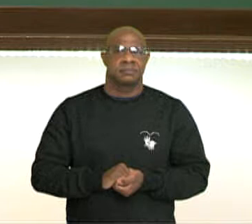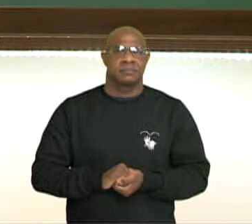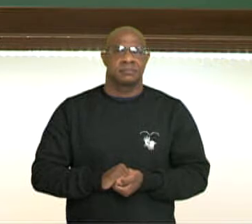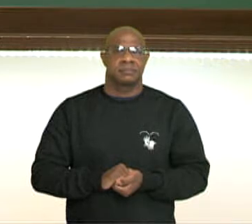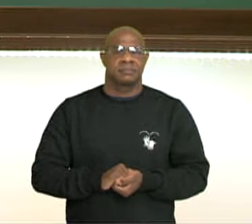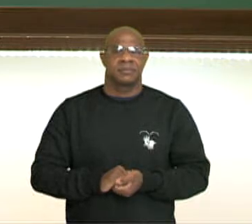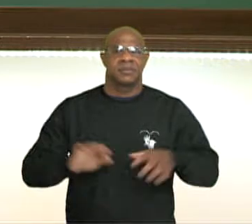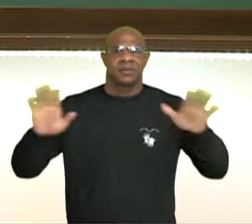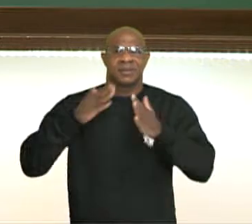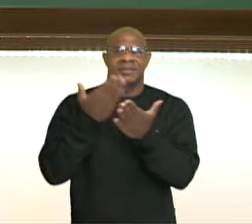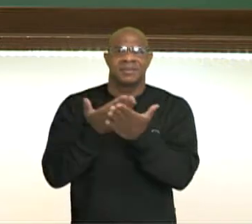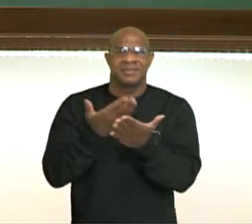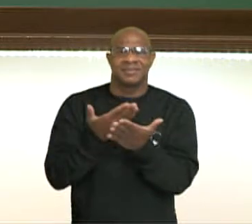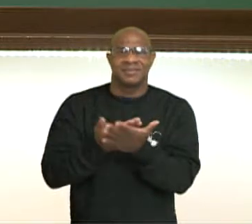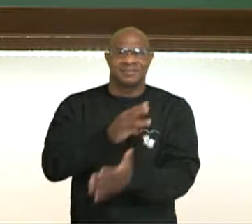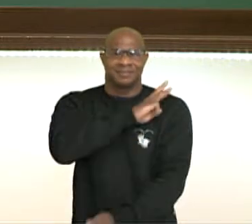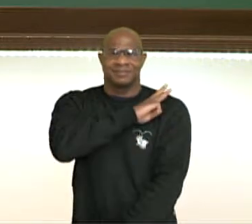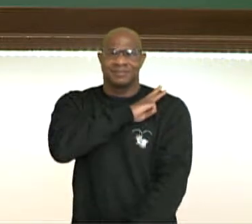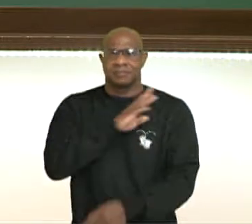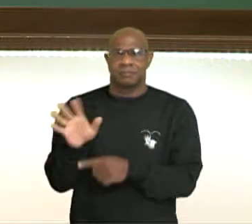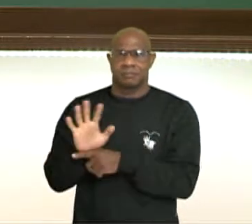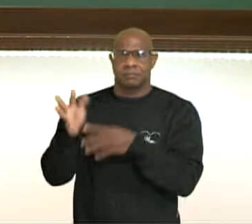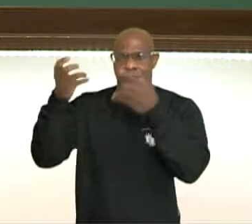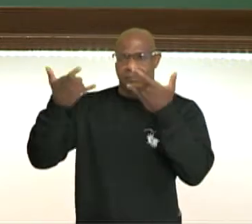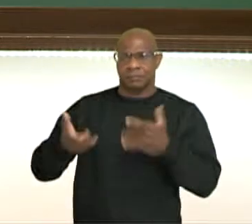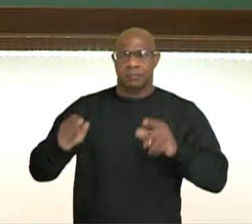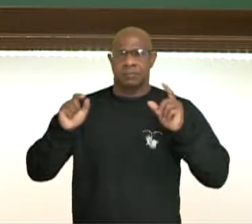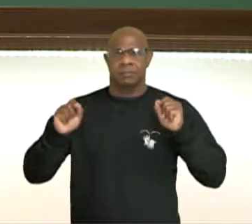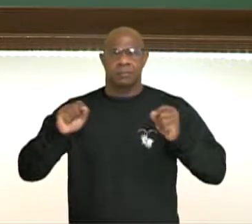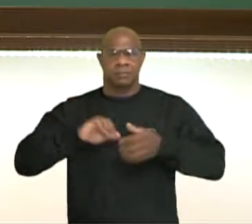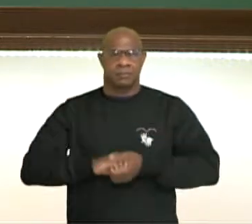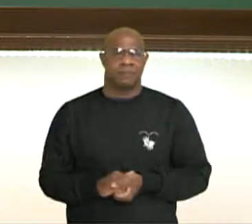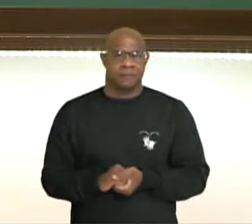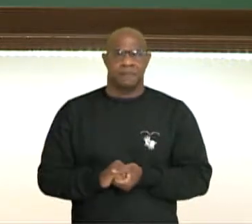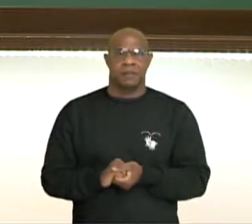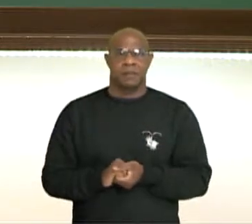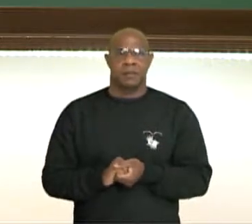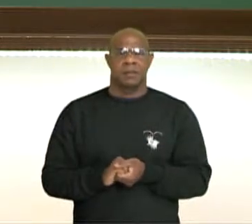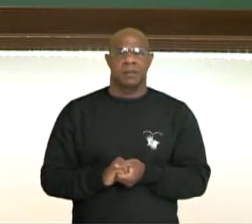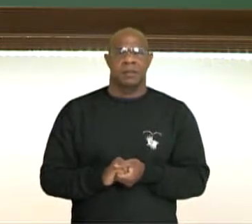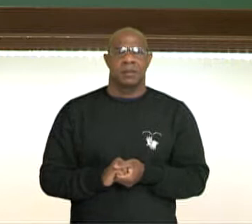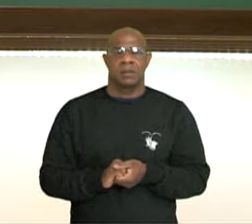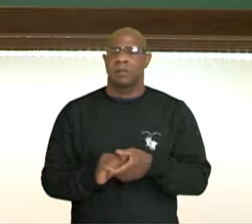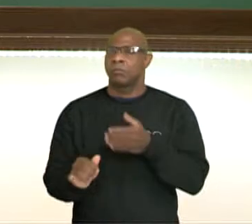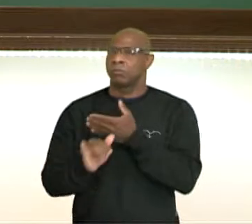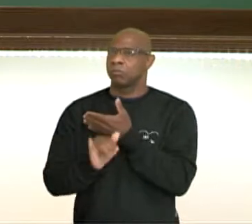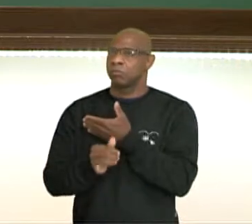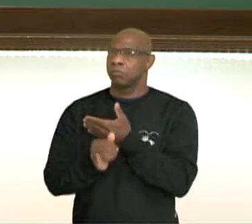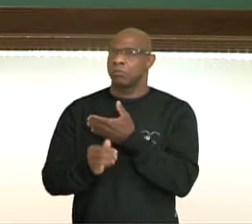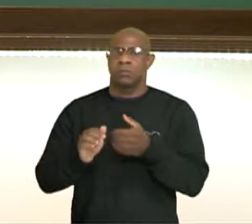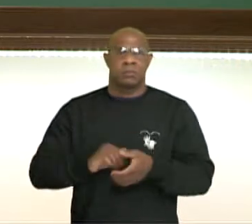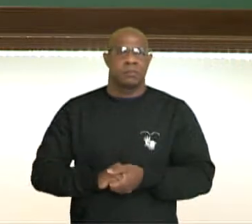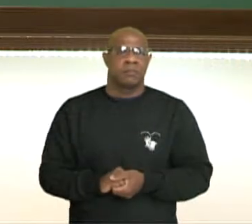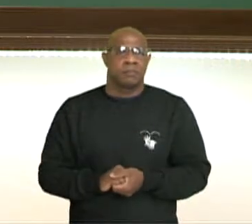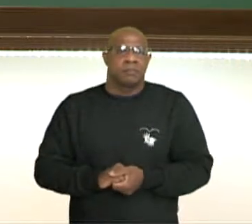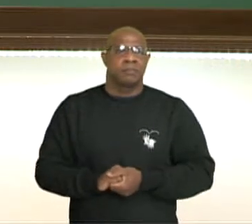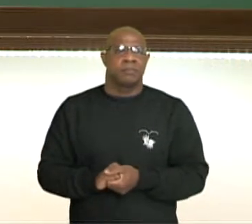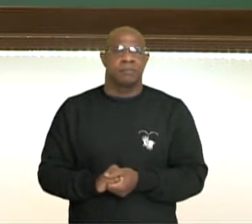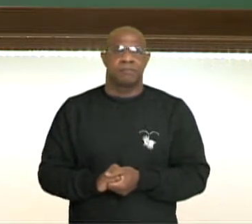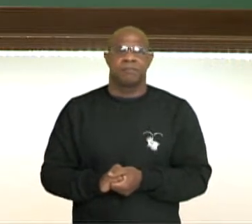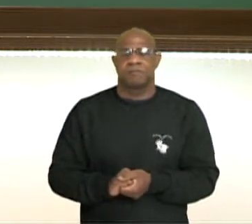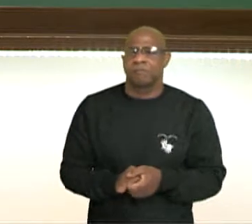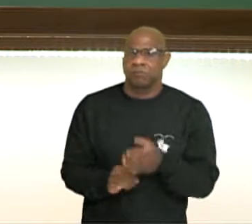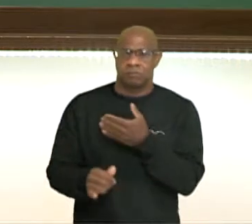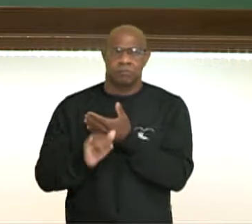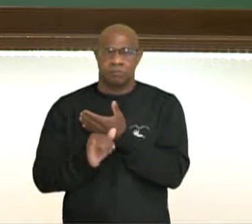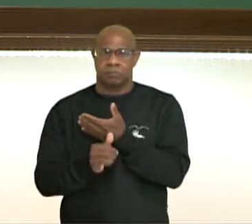Olá, estudantes da terceira série! Nesse vídeo vamos falar sobre crônica. A crônica analisada